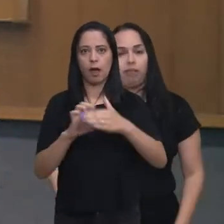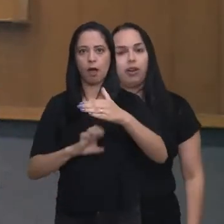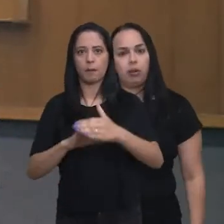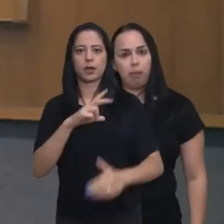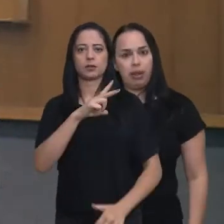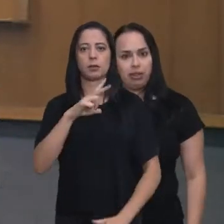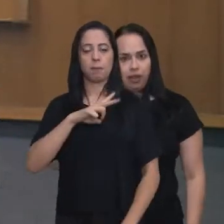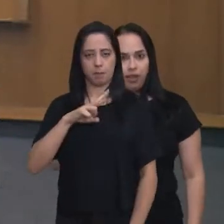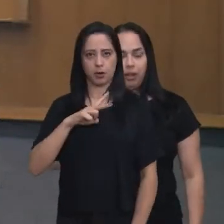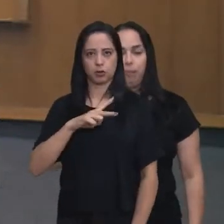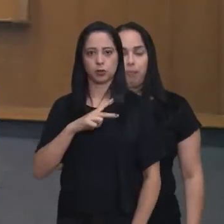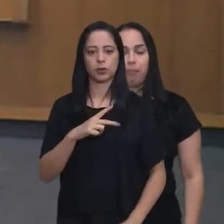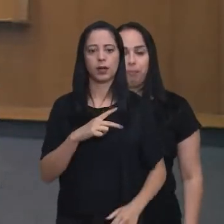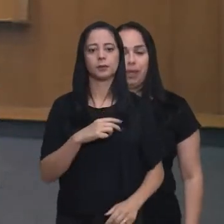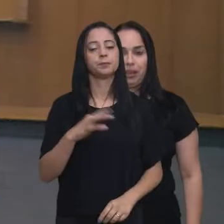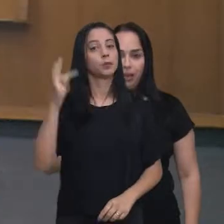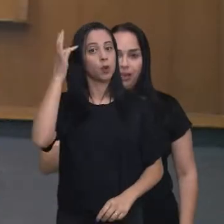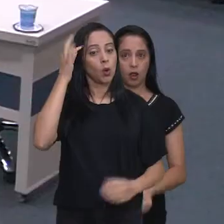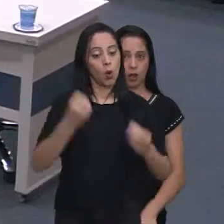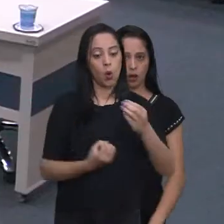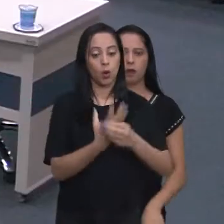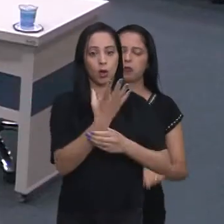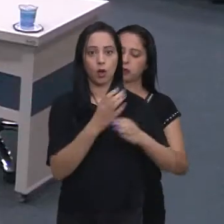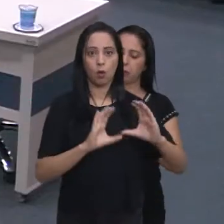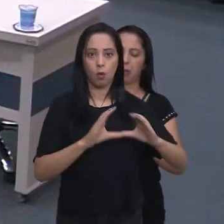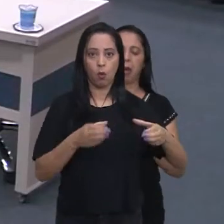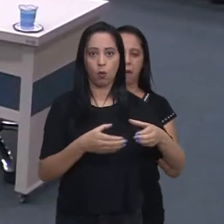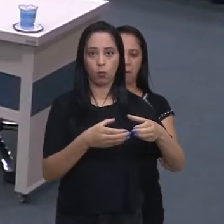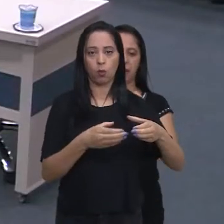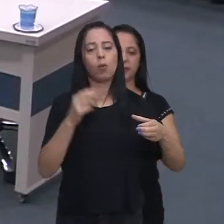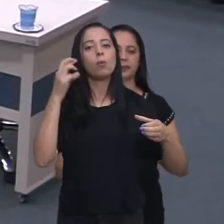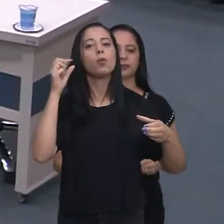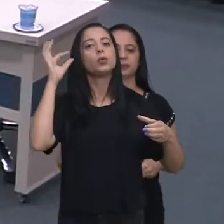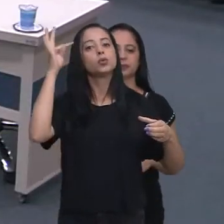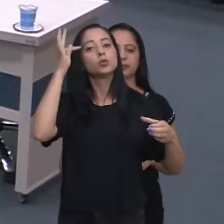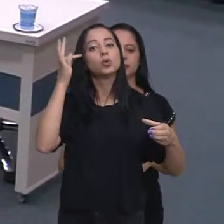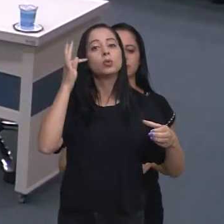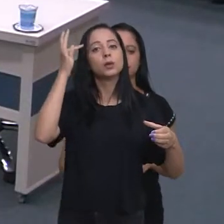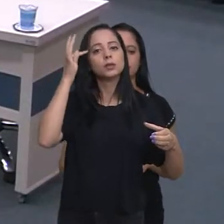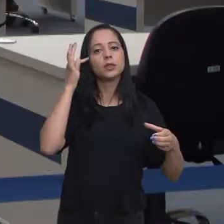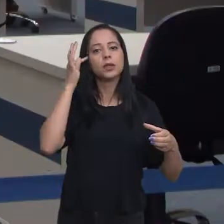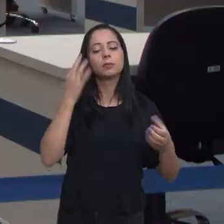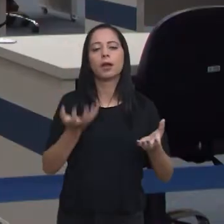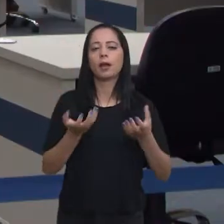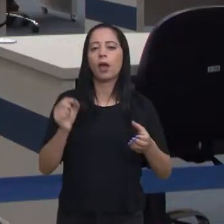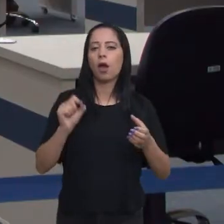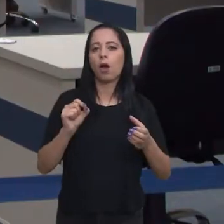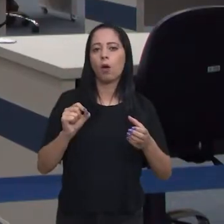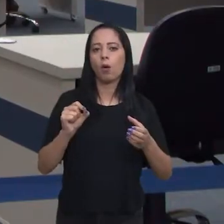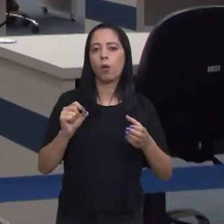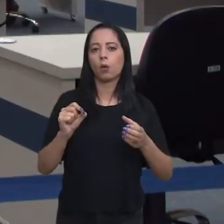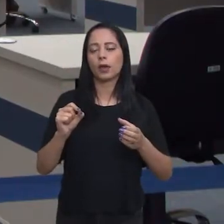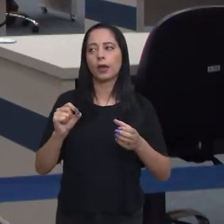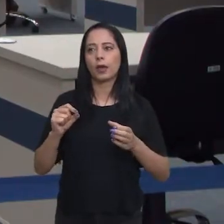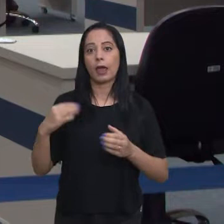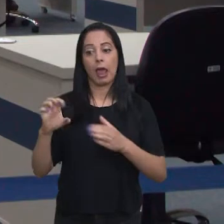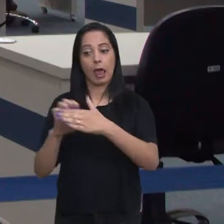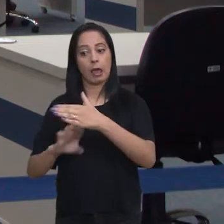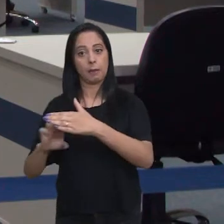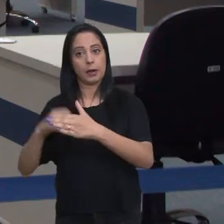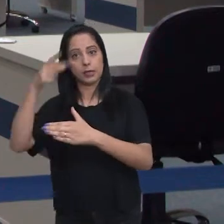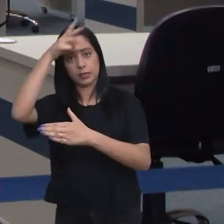Henrique, o objetivo do grupo de trabalho é apoiar medidas que busquem parcerias entre os poderes público e